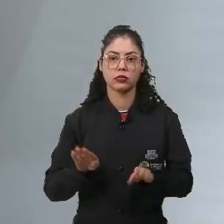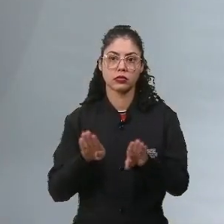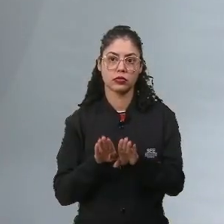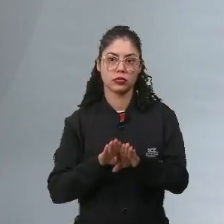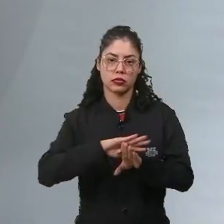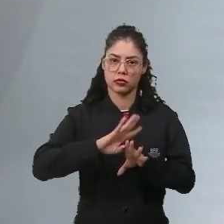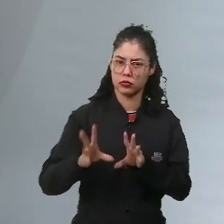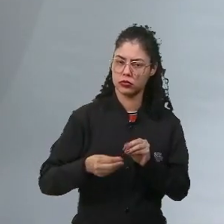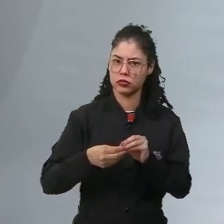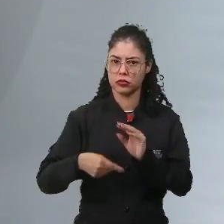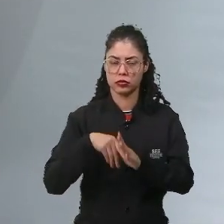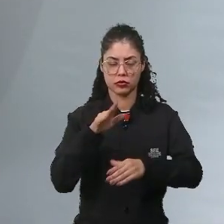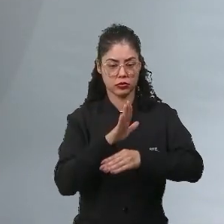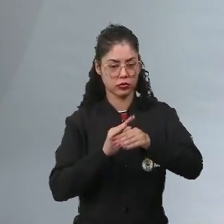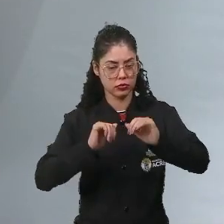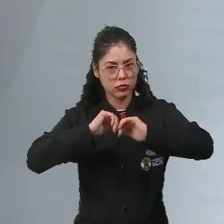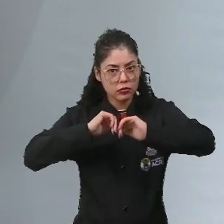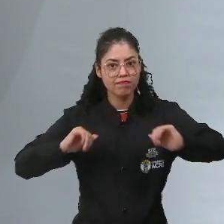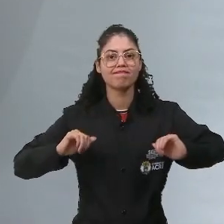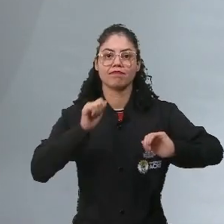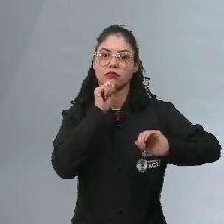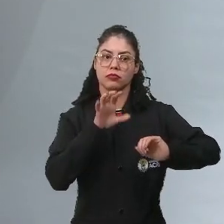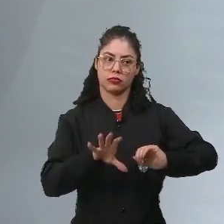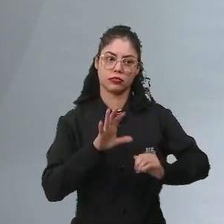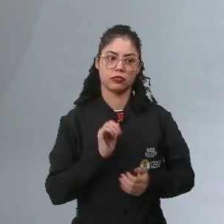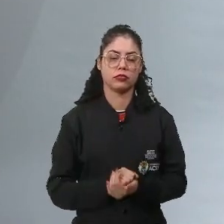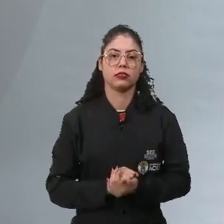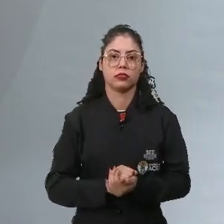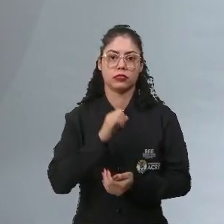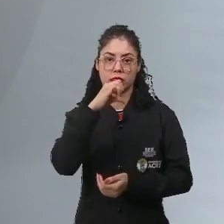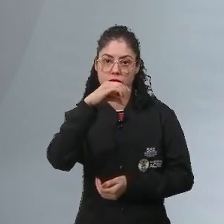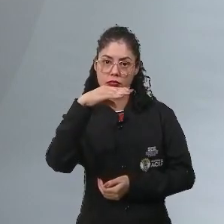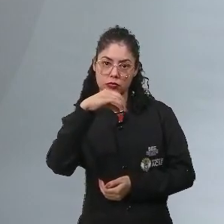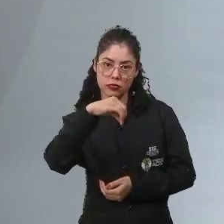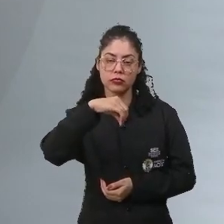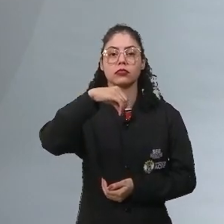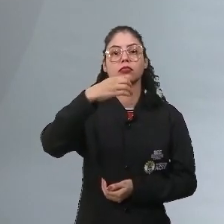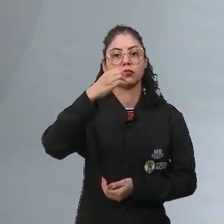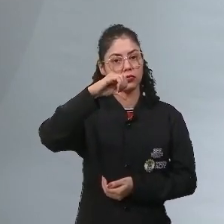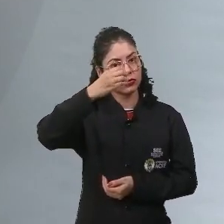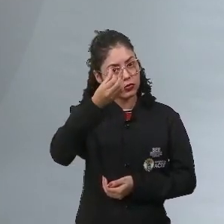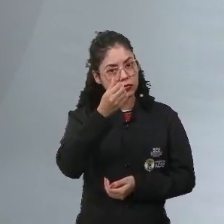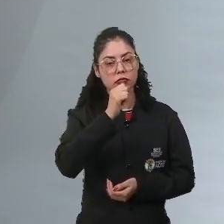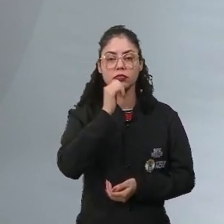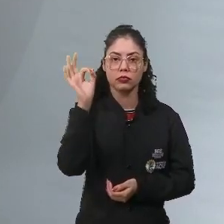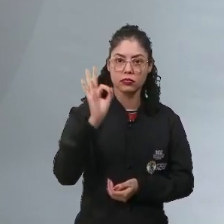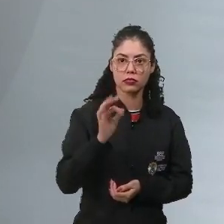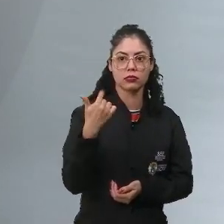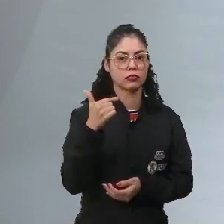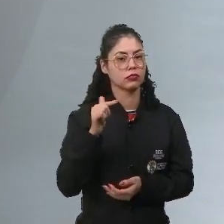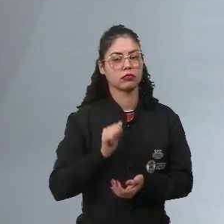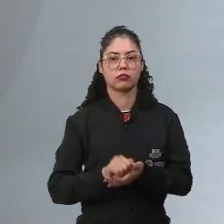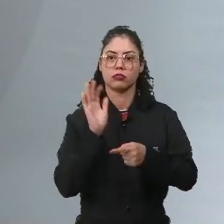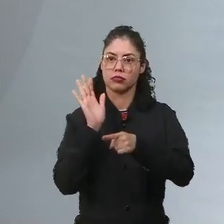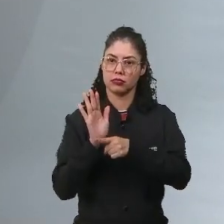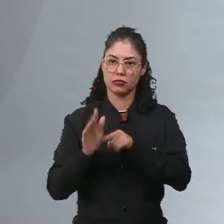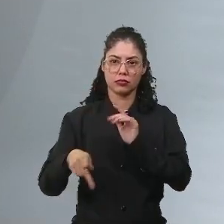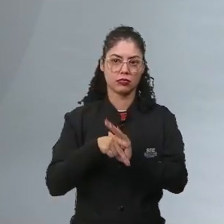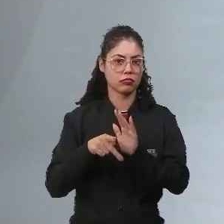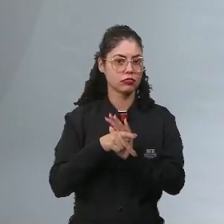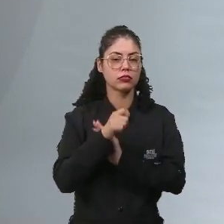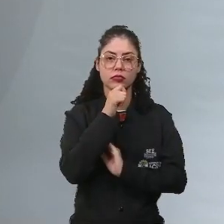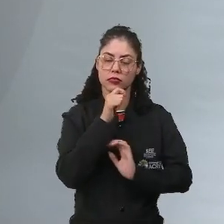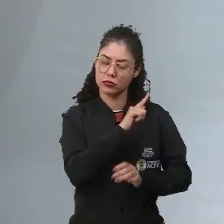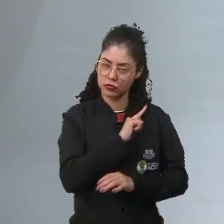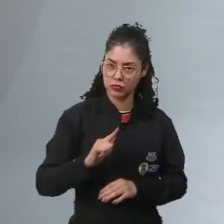completamente dividida dessa forma. E quando você entende que esses 96% da população não tinha assistência suficiente